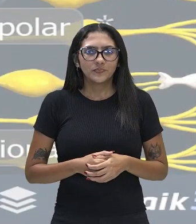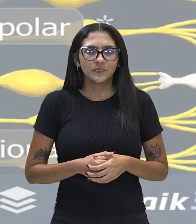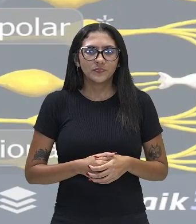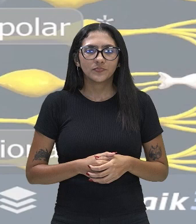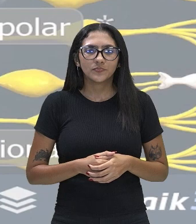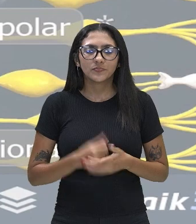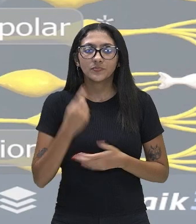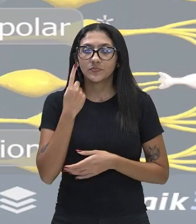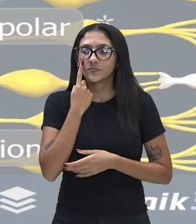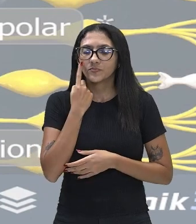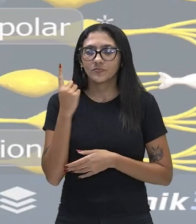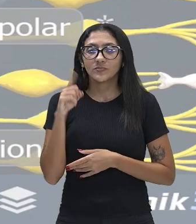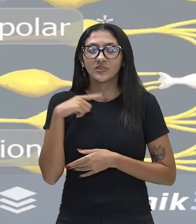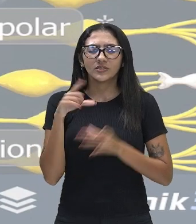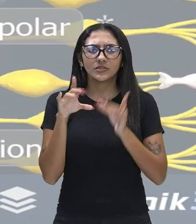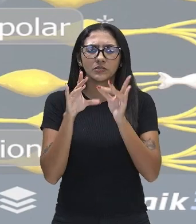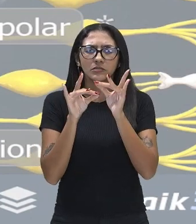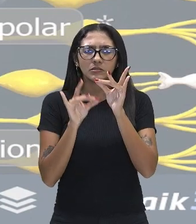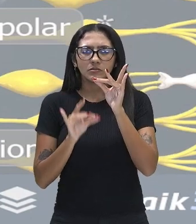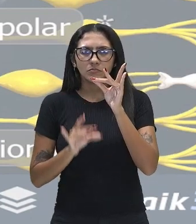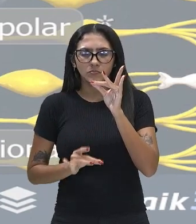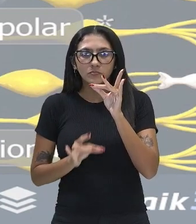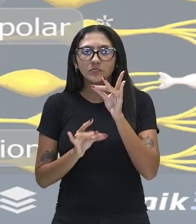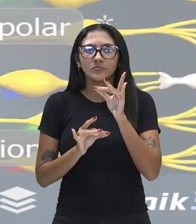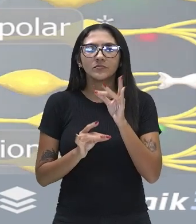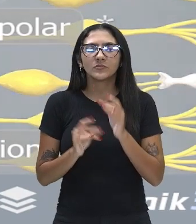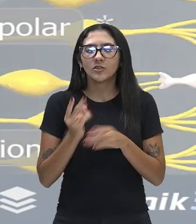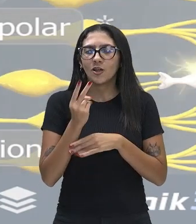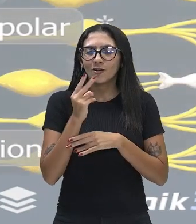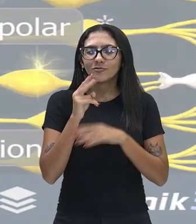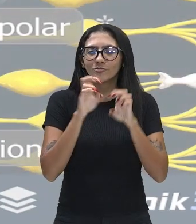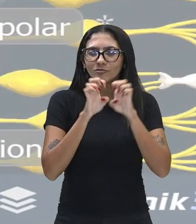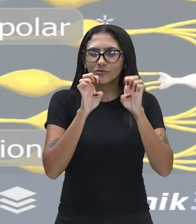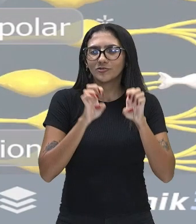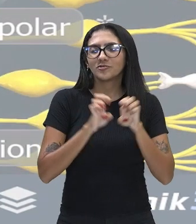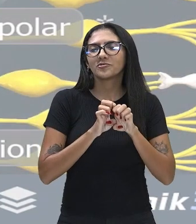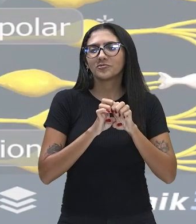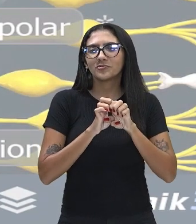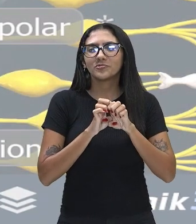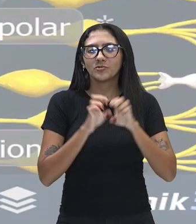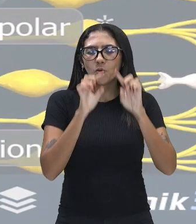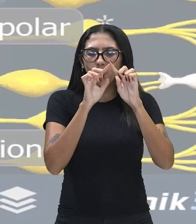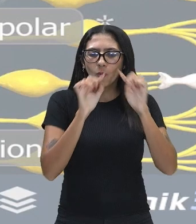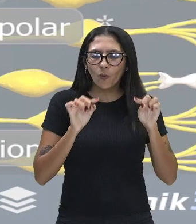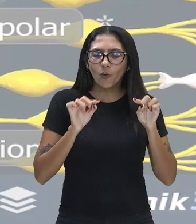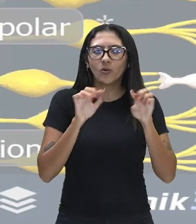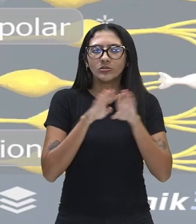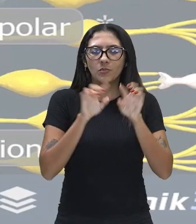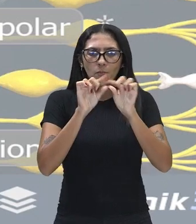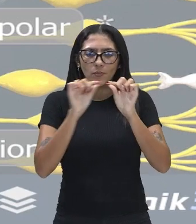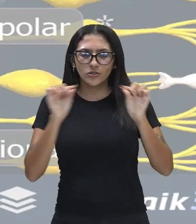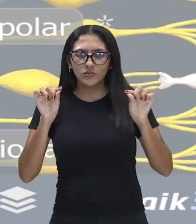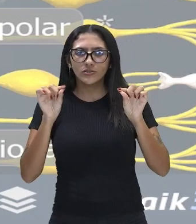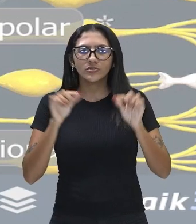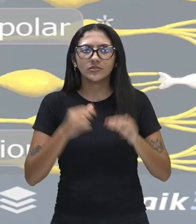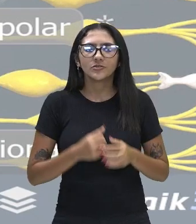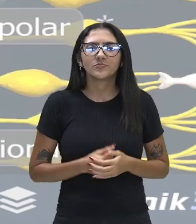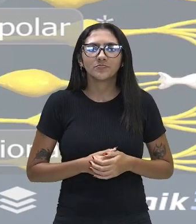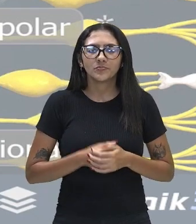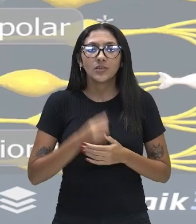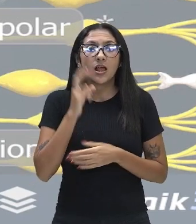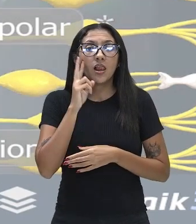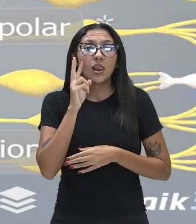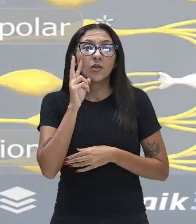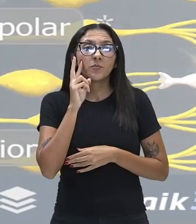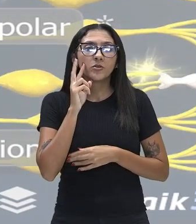retina, justamente os cones e os bastonetes que eu falei agora há pouco. Lembrando, né? Reforçando, os cones vão